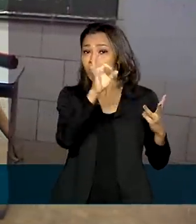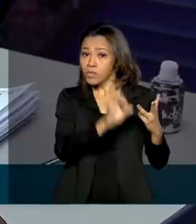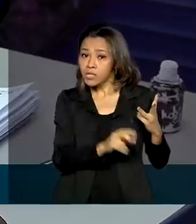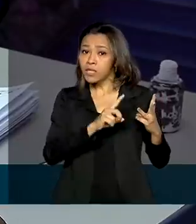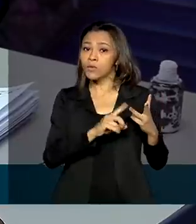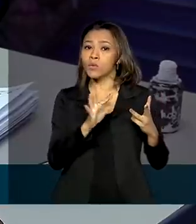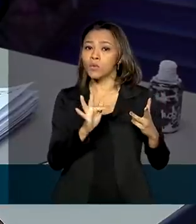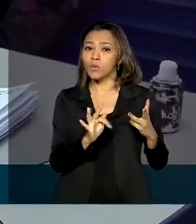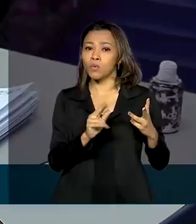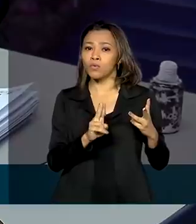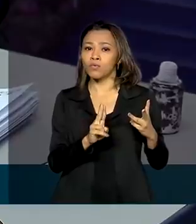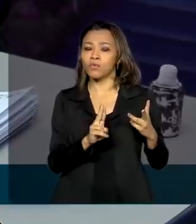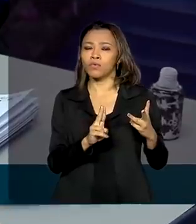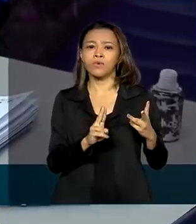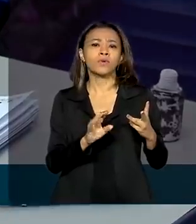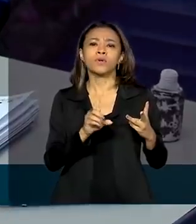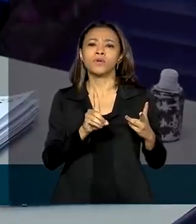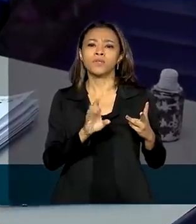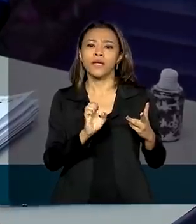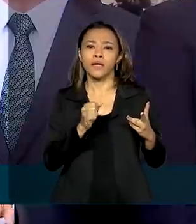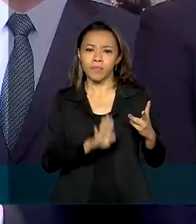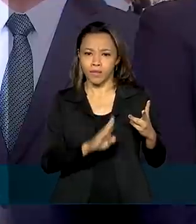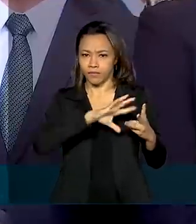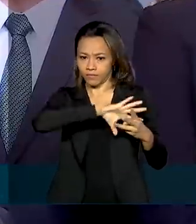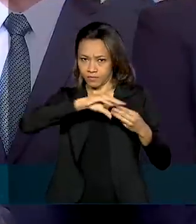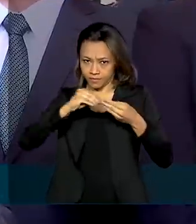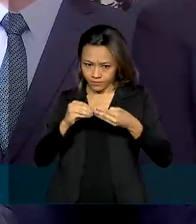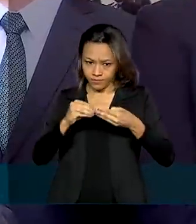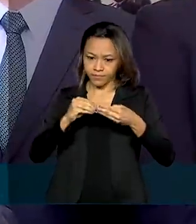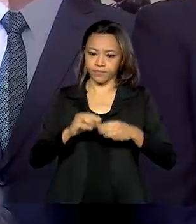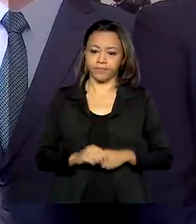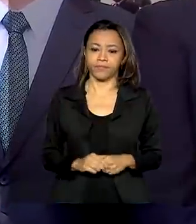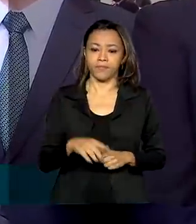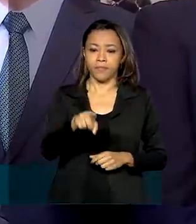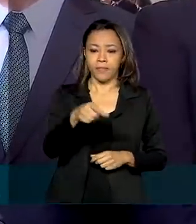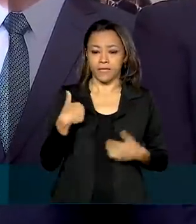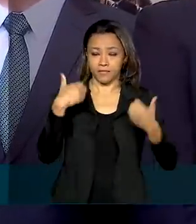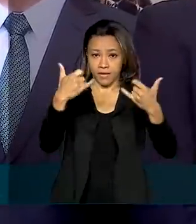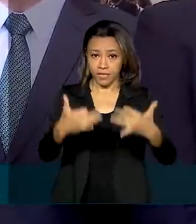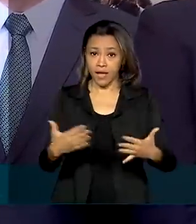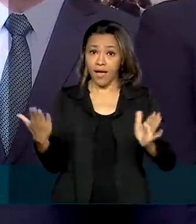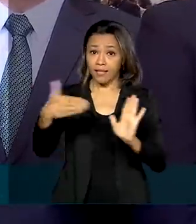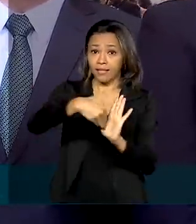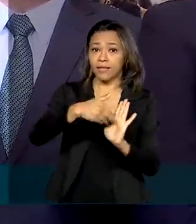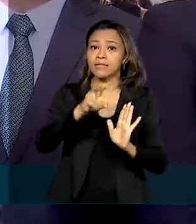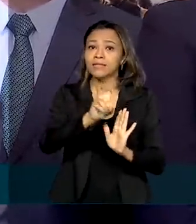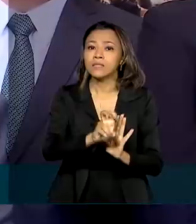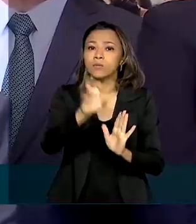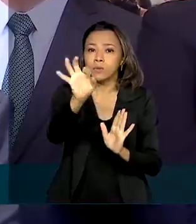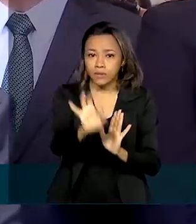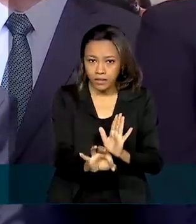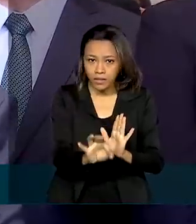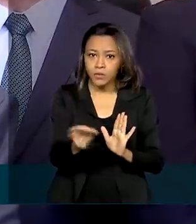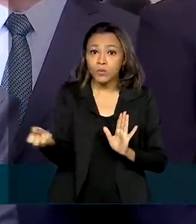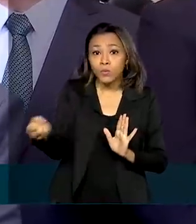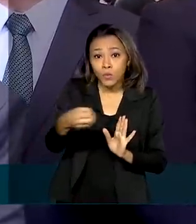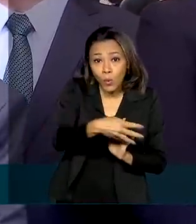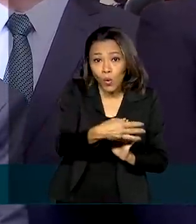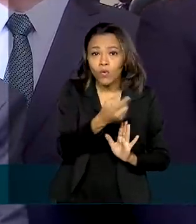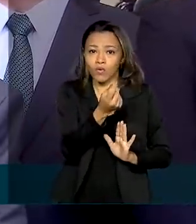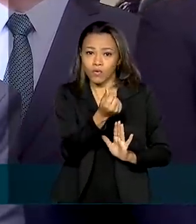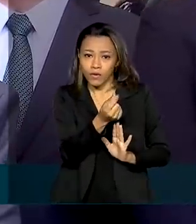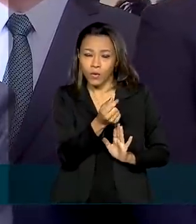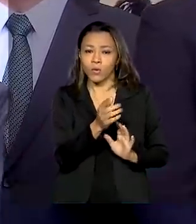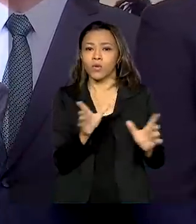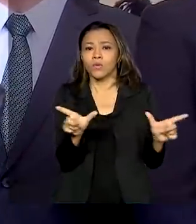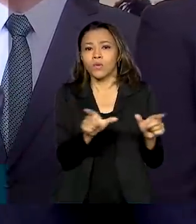Manutenção e Desenvolvimento da Educação Básica. A proposta é que em até 5% do novo recurso do Fundeb seja